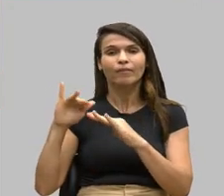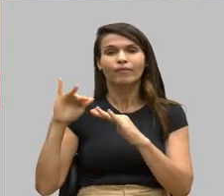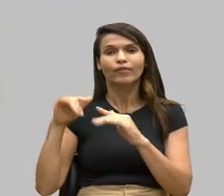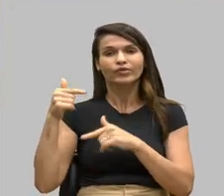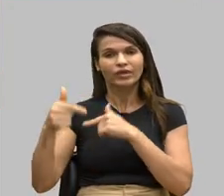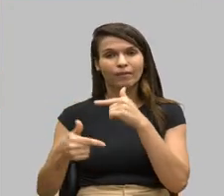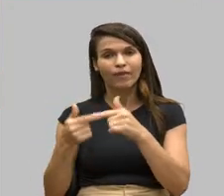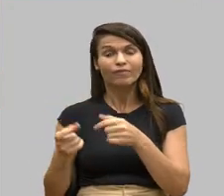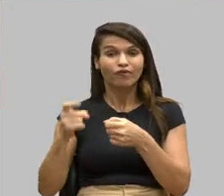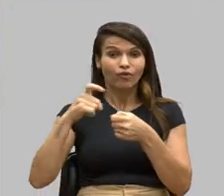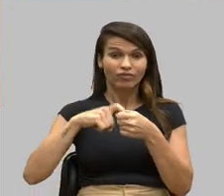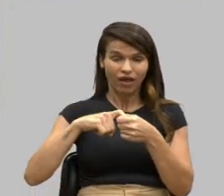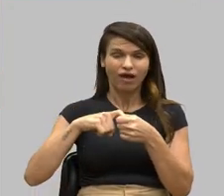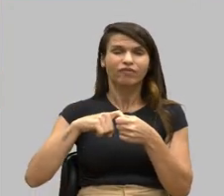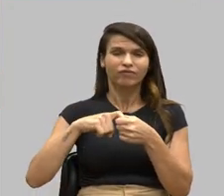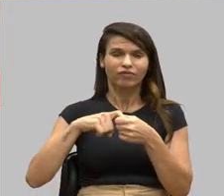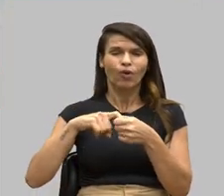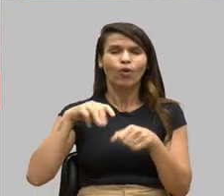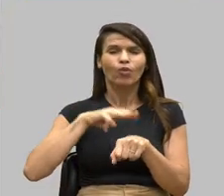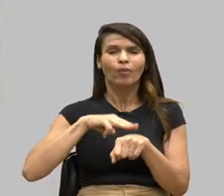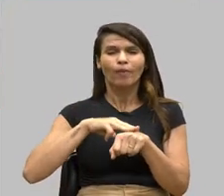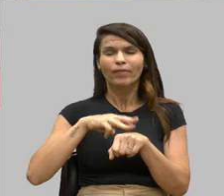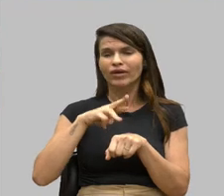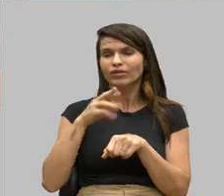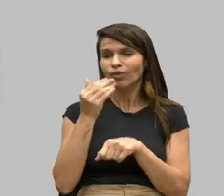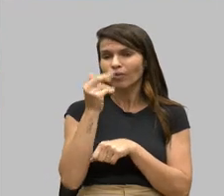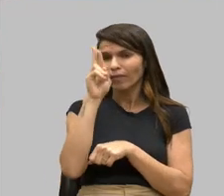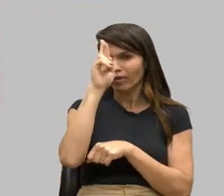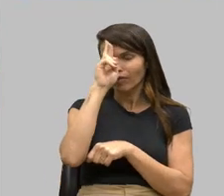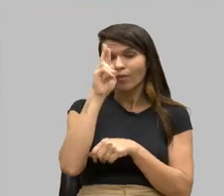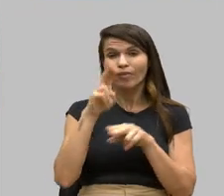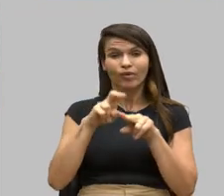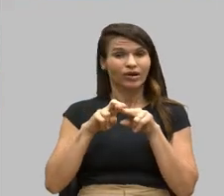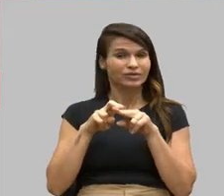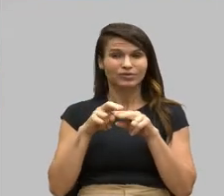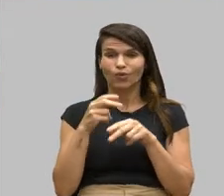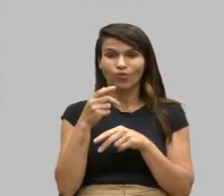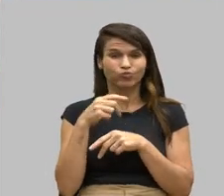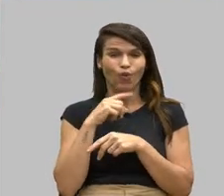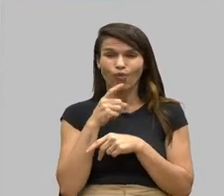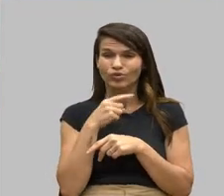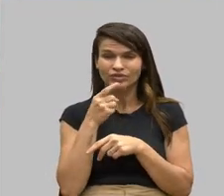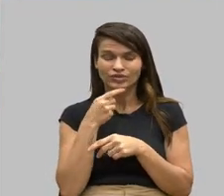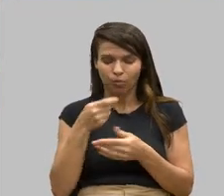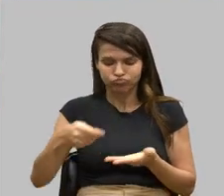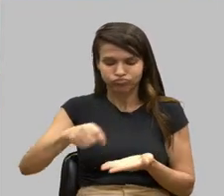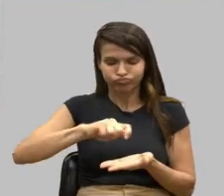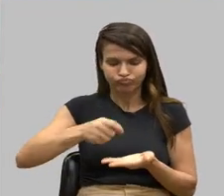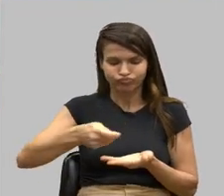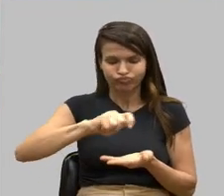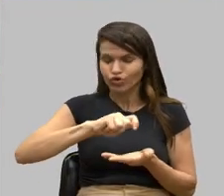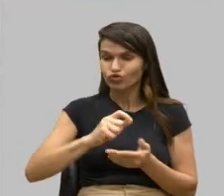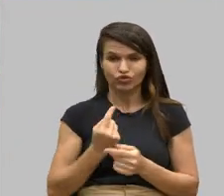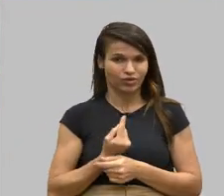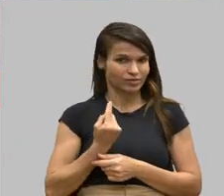hora do almoço, porque eu não consigo me servir sozinha. Então, se hoje eu sou